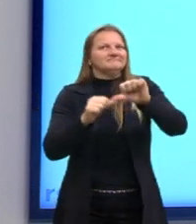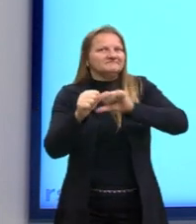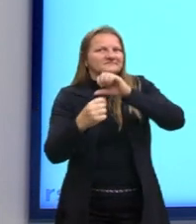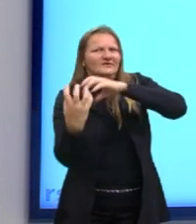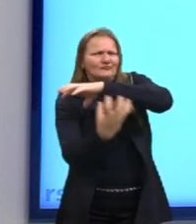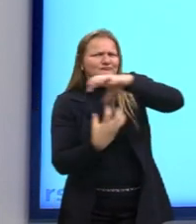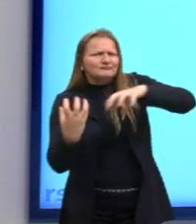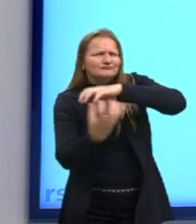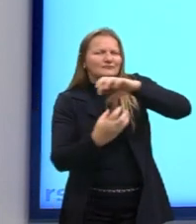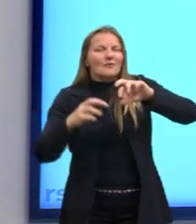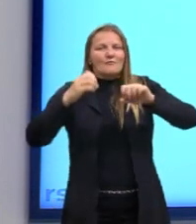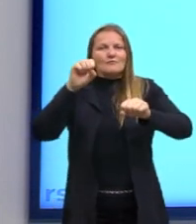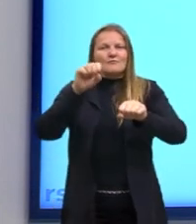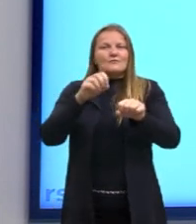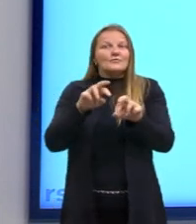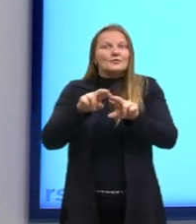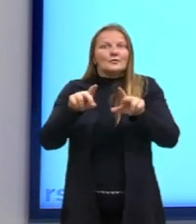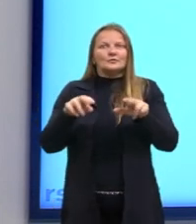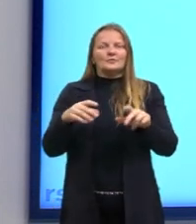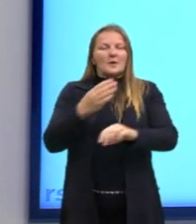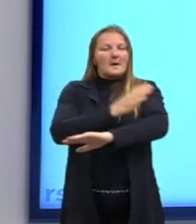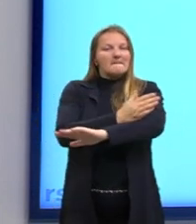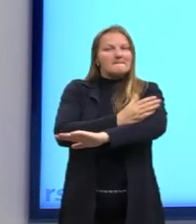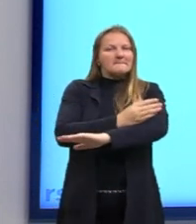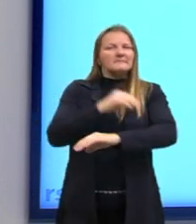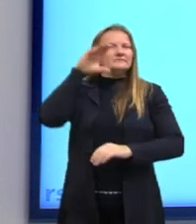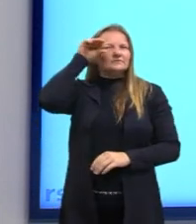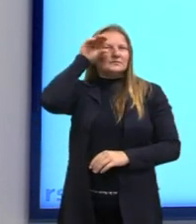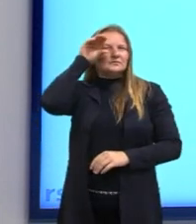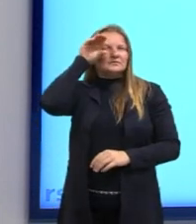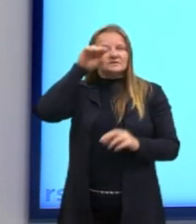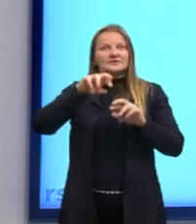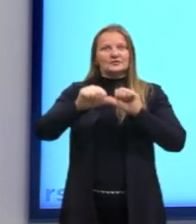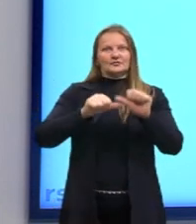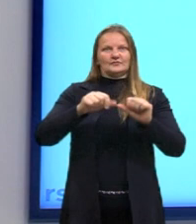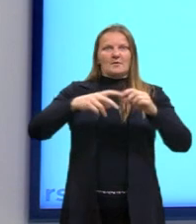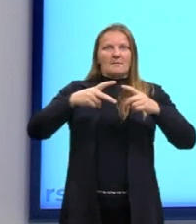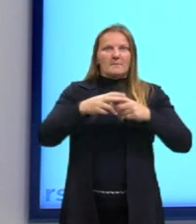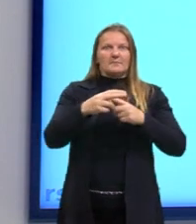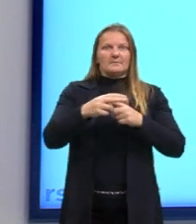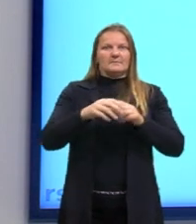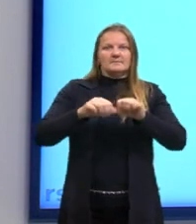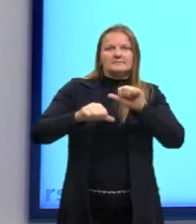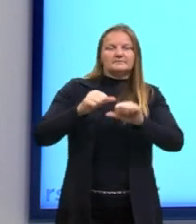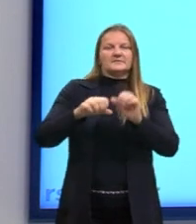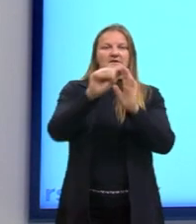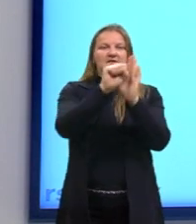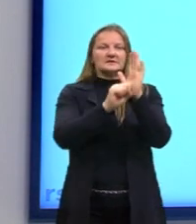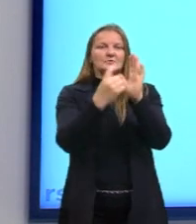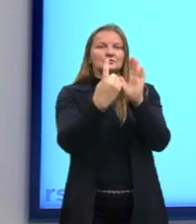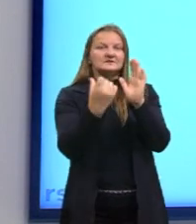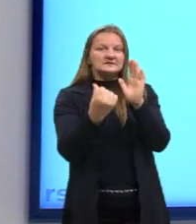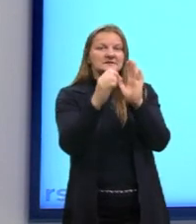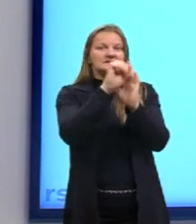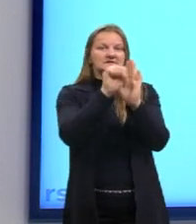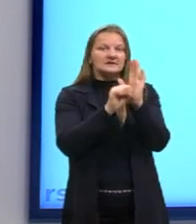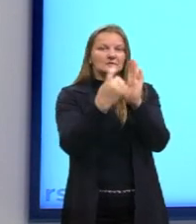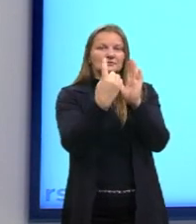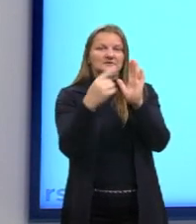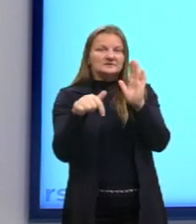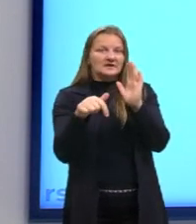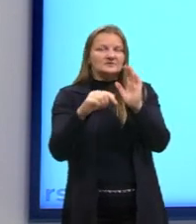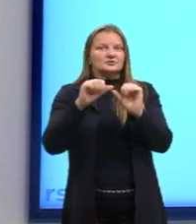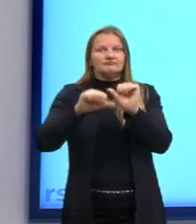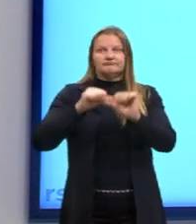essa ruptura contemplativa medieval. Por isso que a ciência tem esse avanço a partir do século XVI, XVII, em que ela